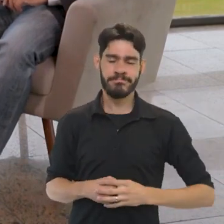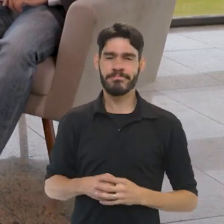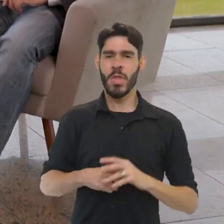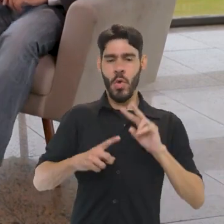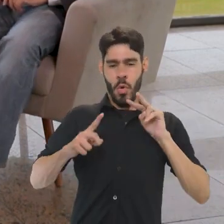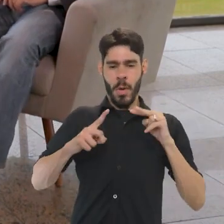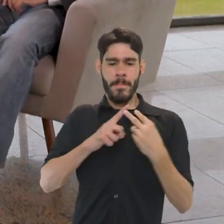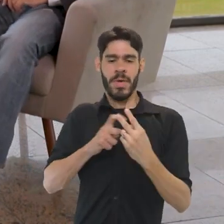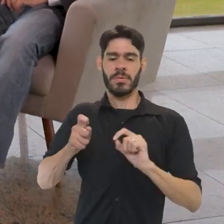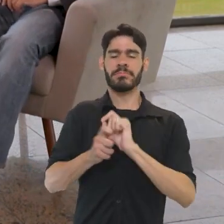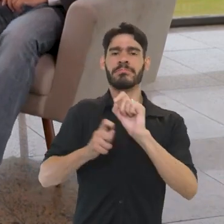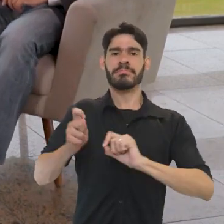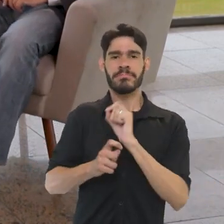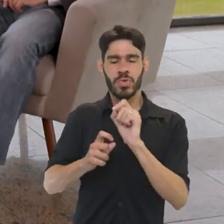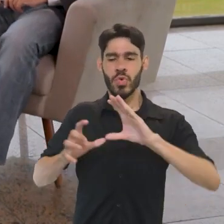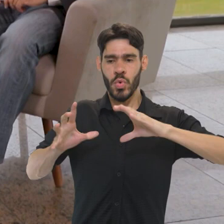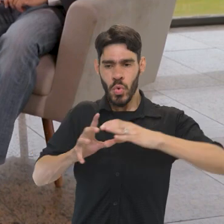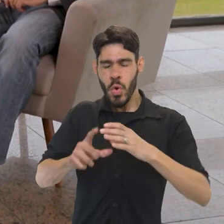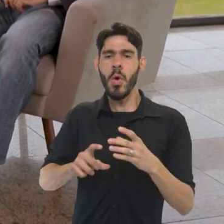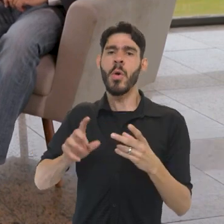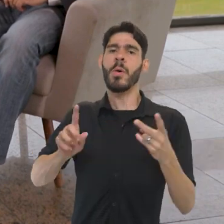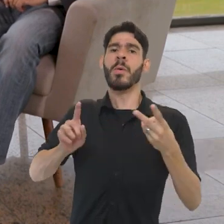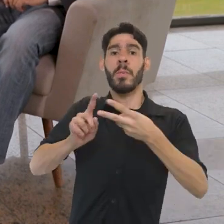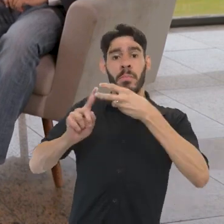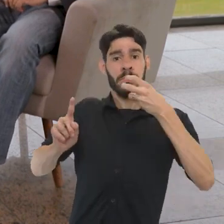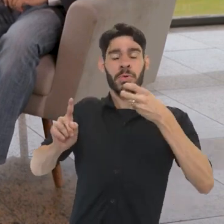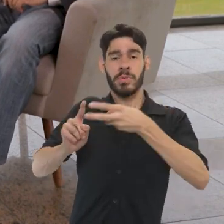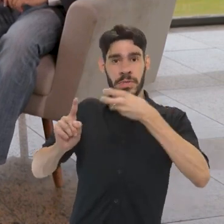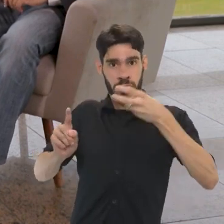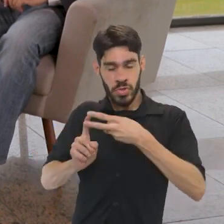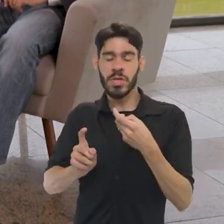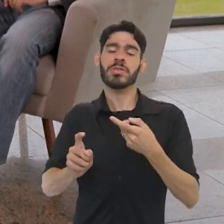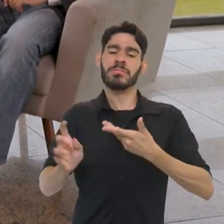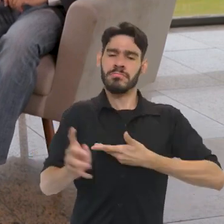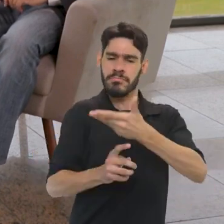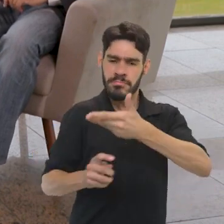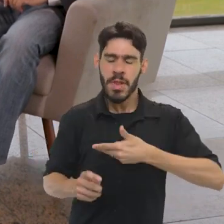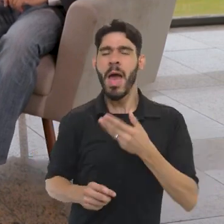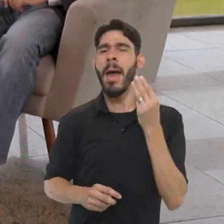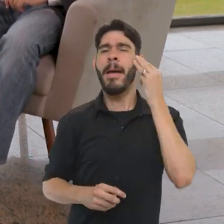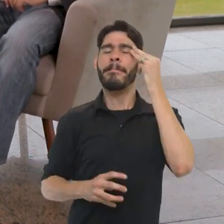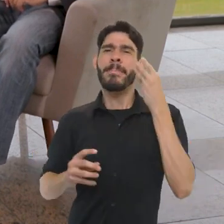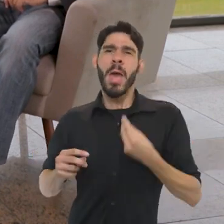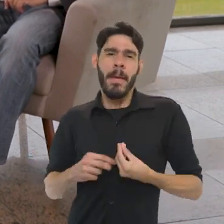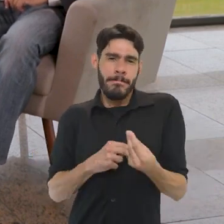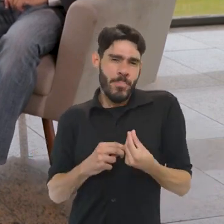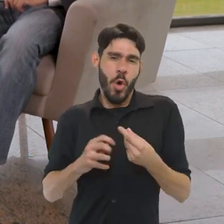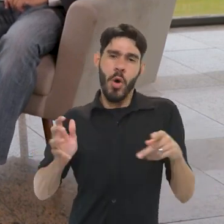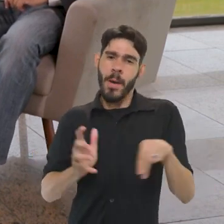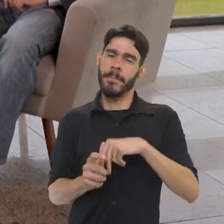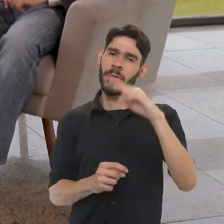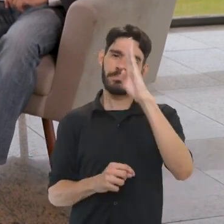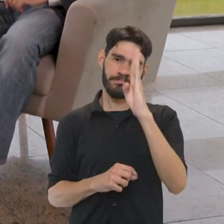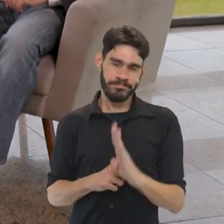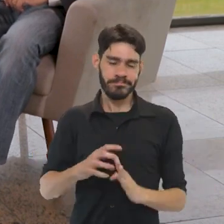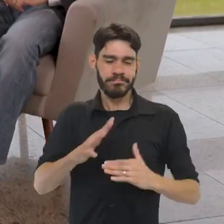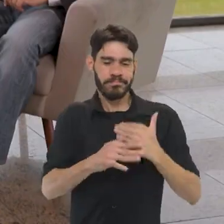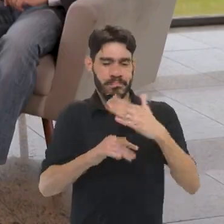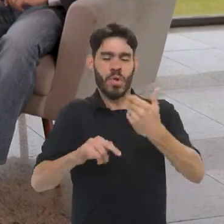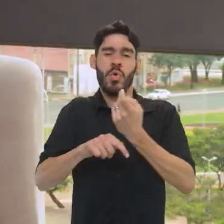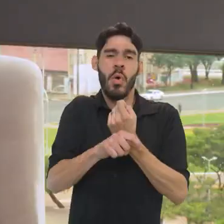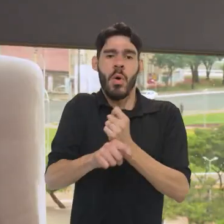a perspectiva das etnias indígenas, também a interação do patrimônio com a memória sensível do país,